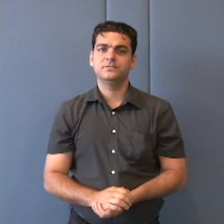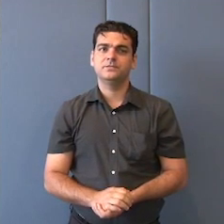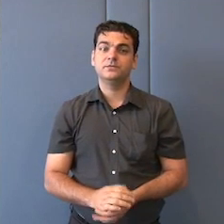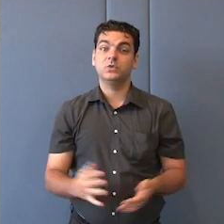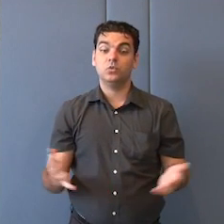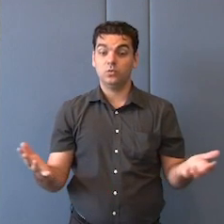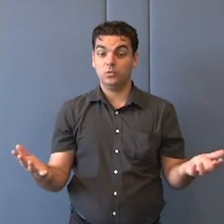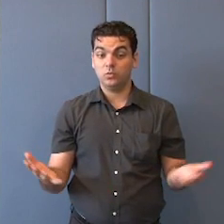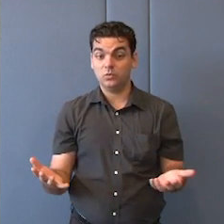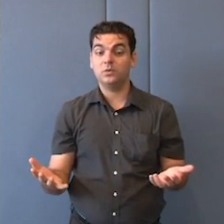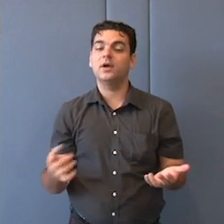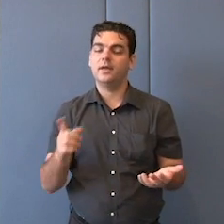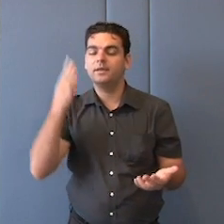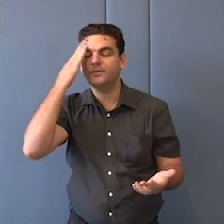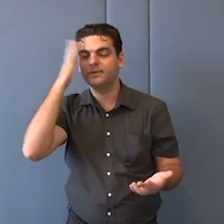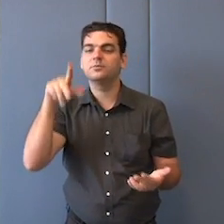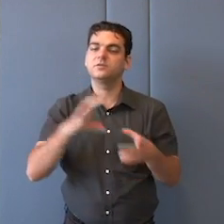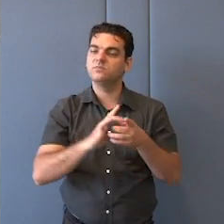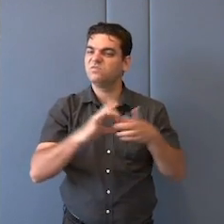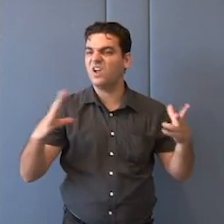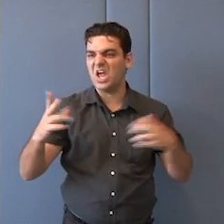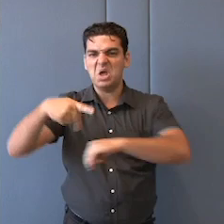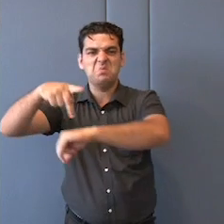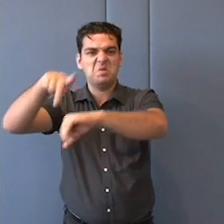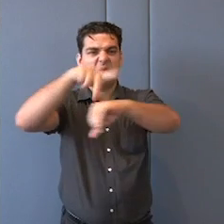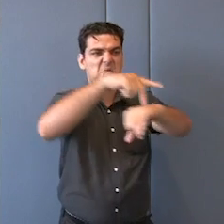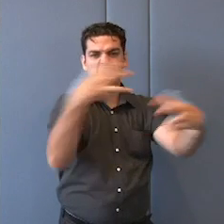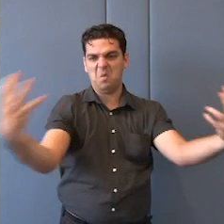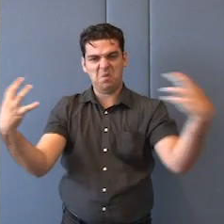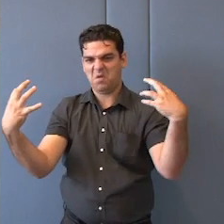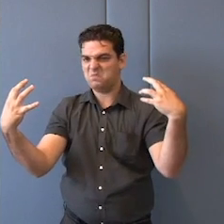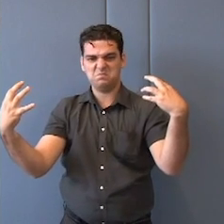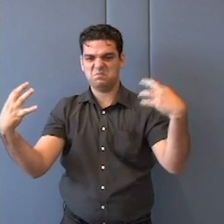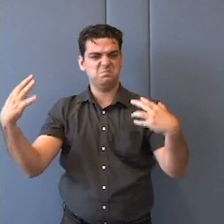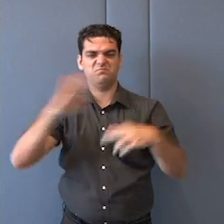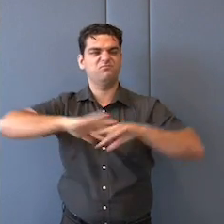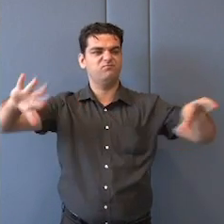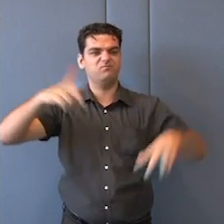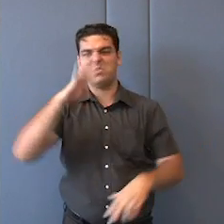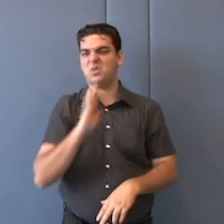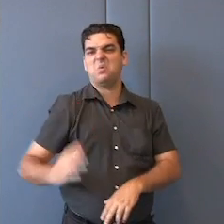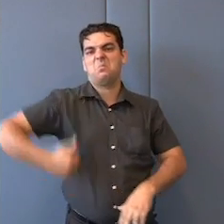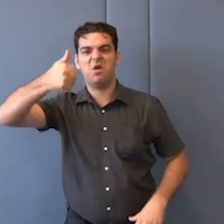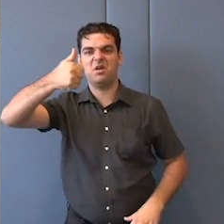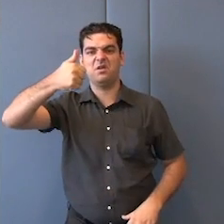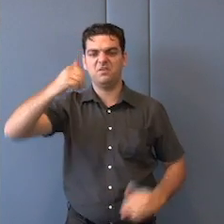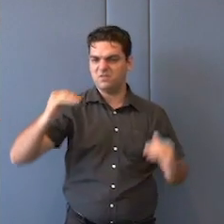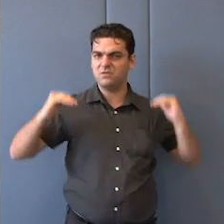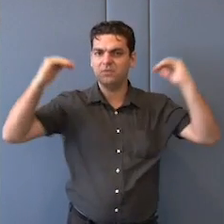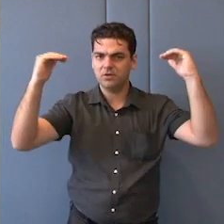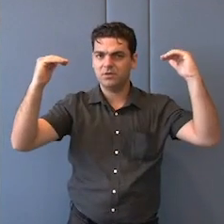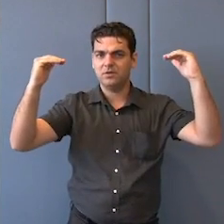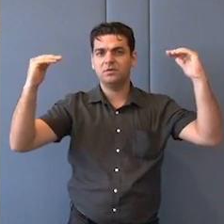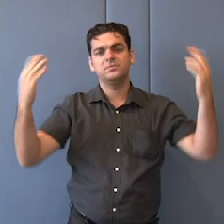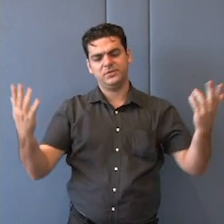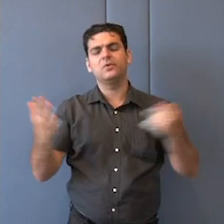a independência frente a potências estrangeiras. O primeiro sentido, o sentido